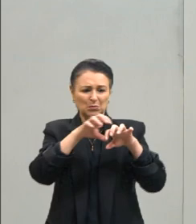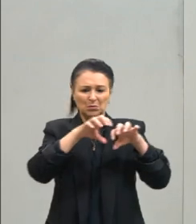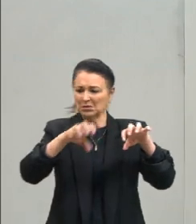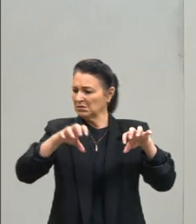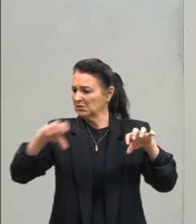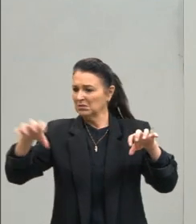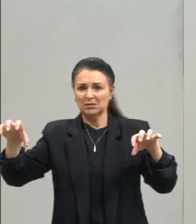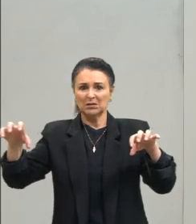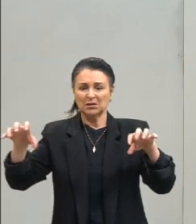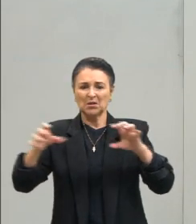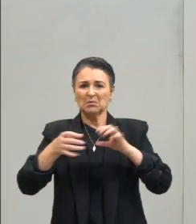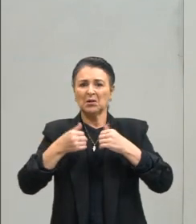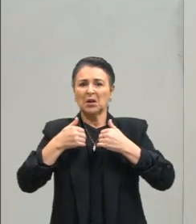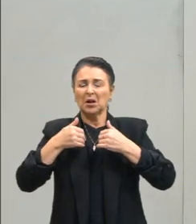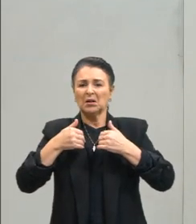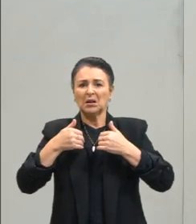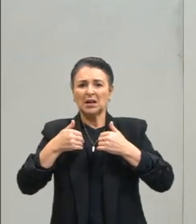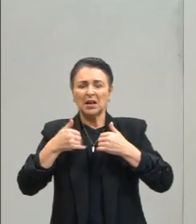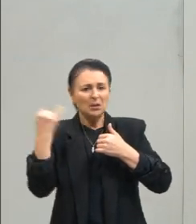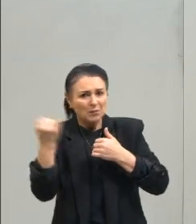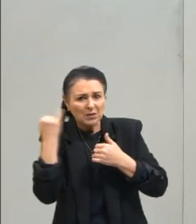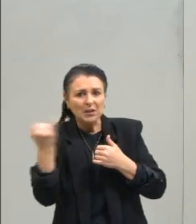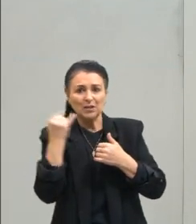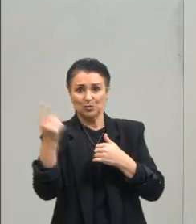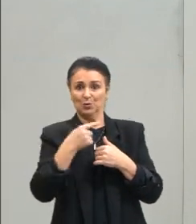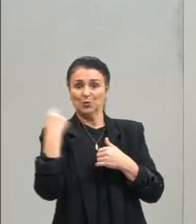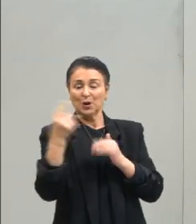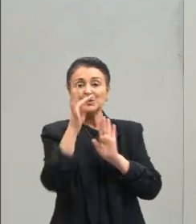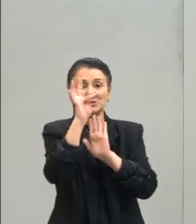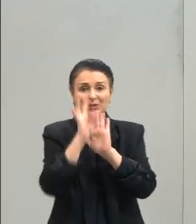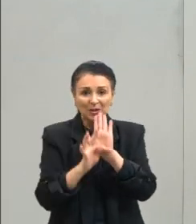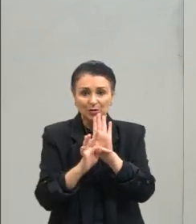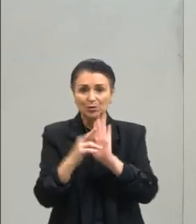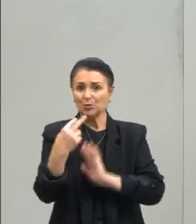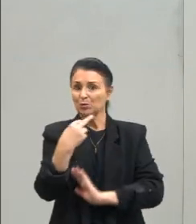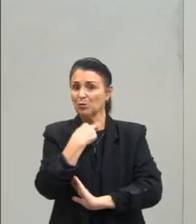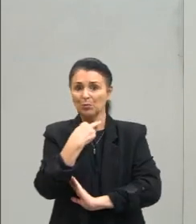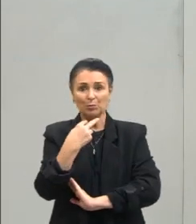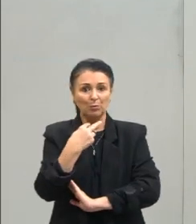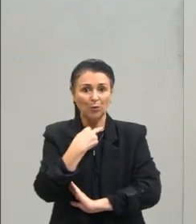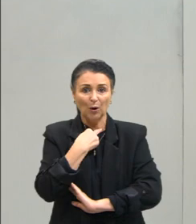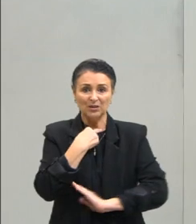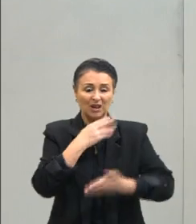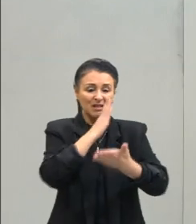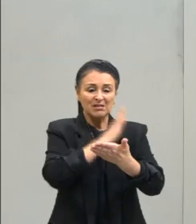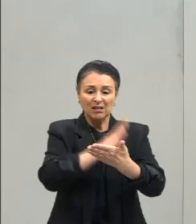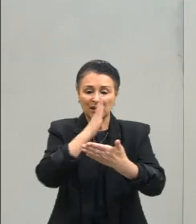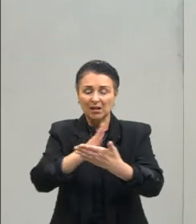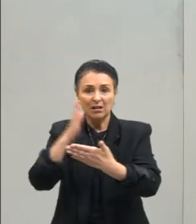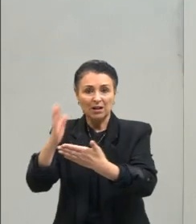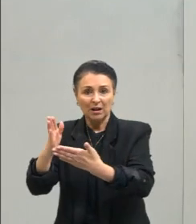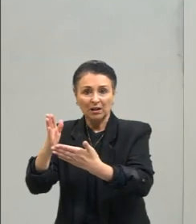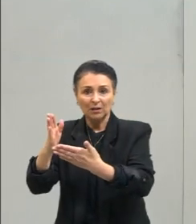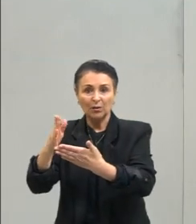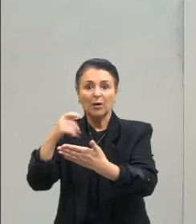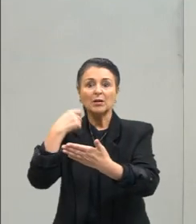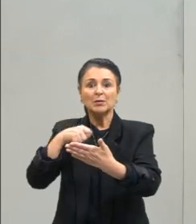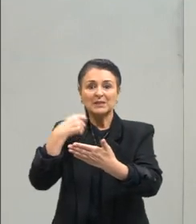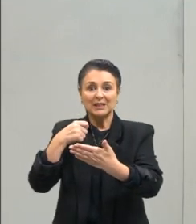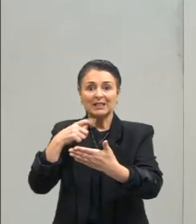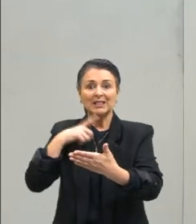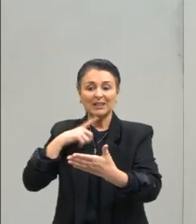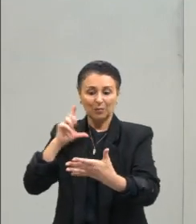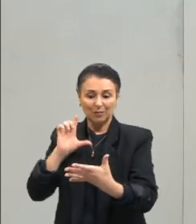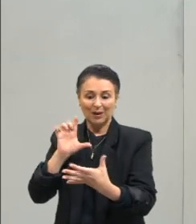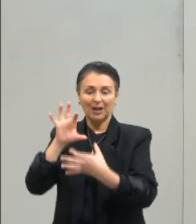isso porque isso é importante né o nosso texto ele não pode ser fragmentado embora ele seja ele não pode ser fragmentado